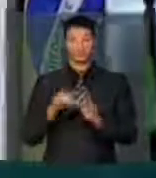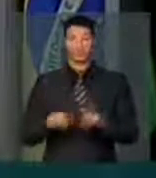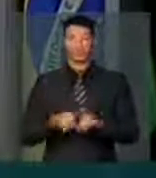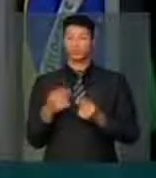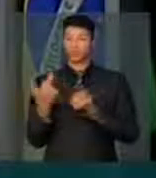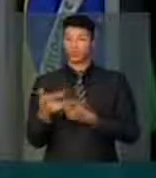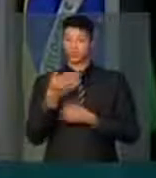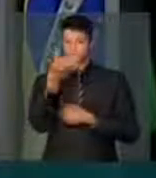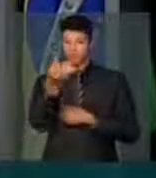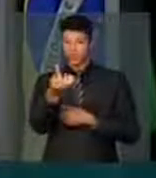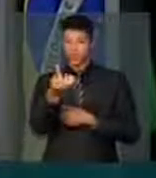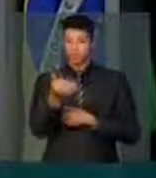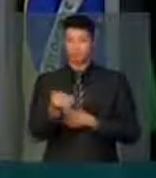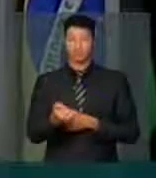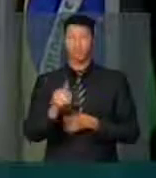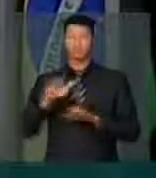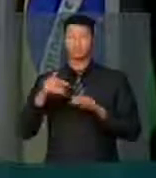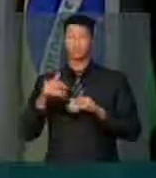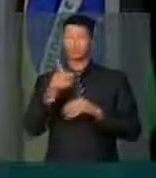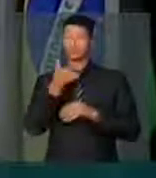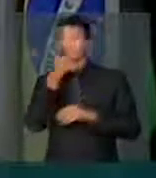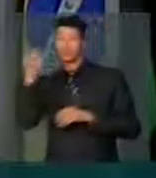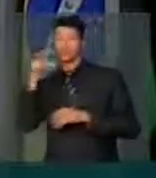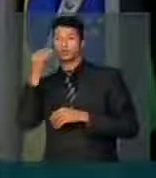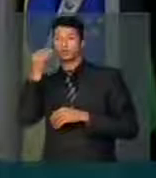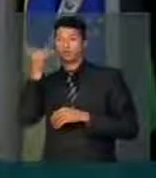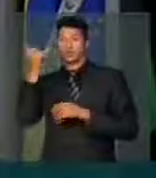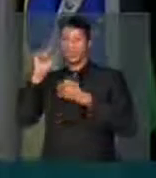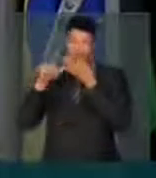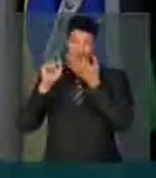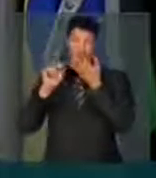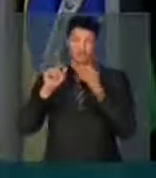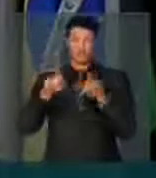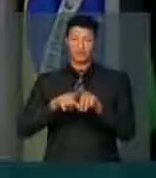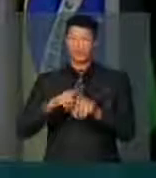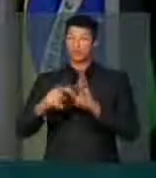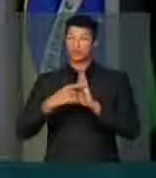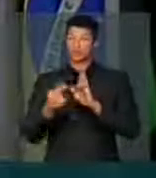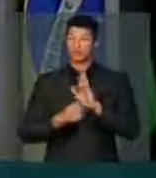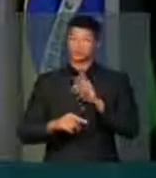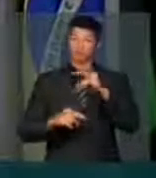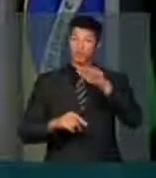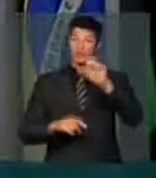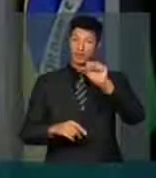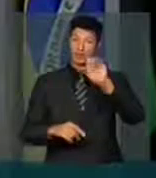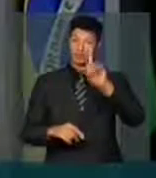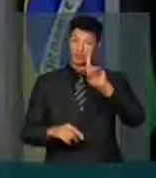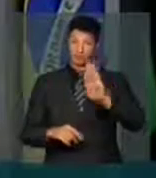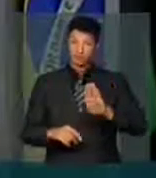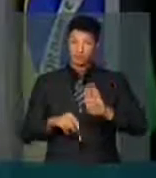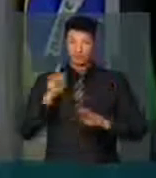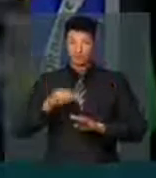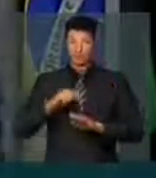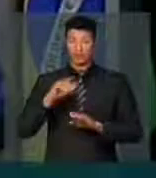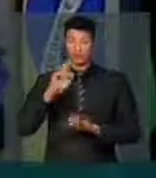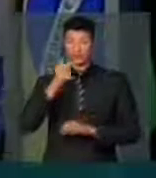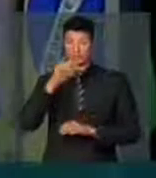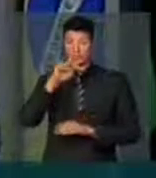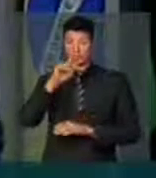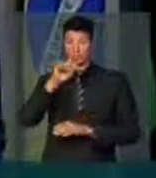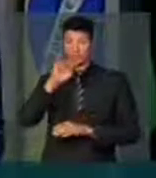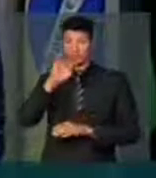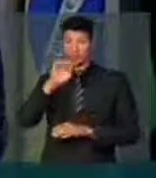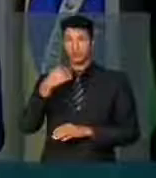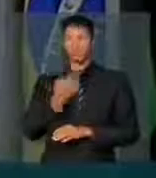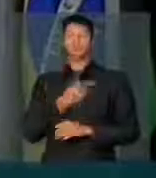com os seis. A outra hipótese que foi, inclusive o destaque do PSDB, é uma hipótese que a